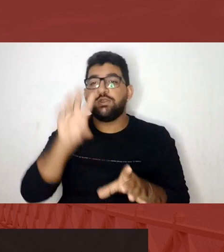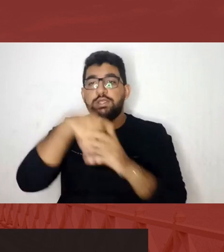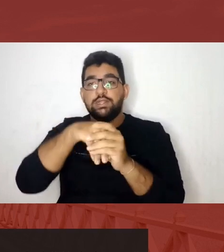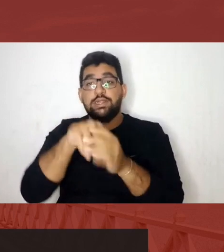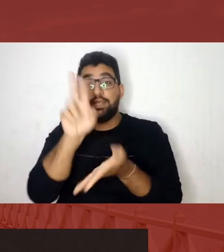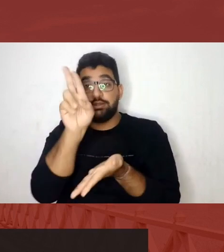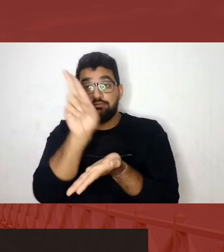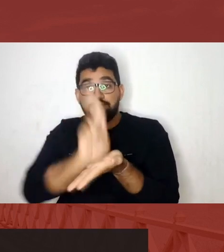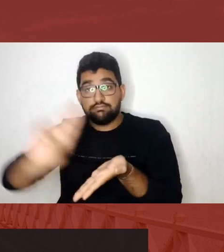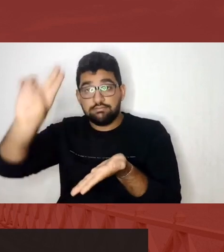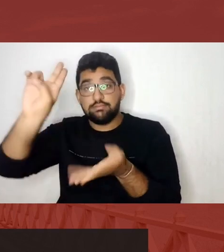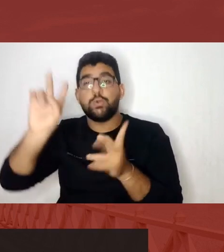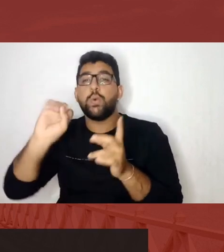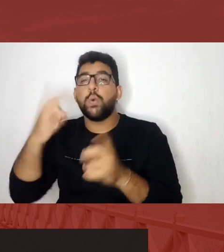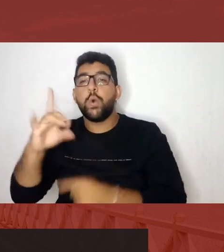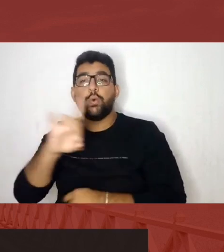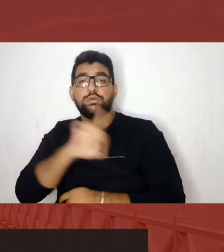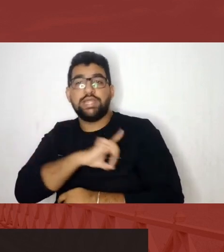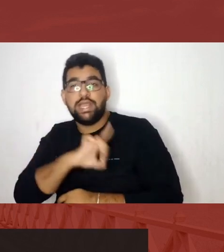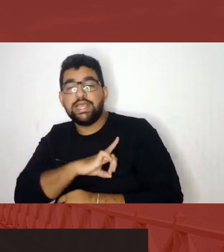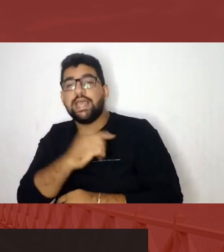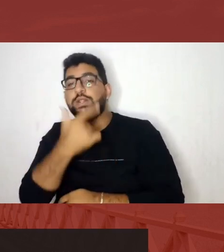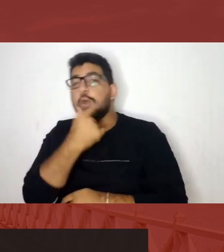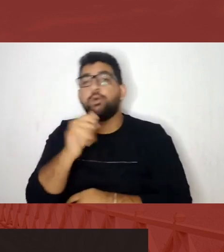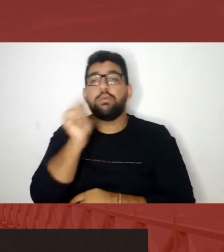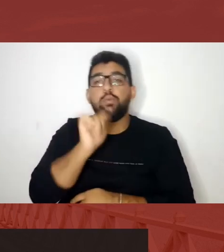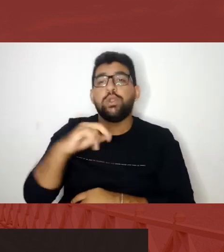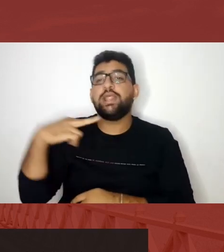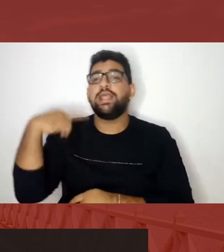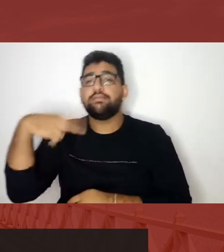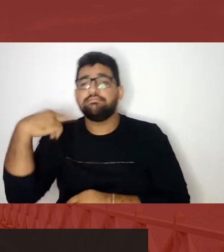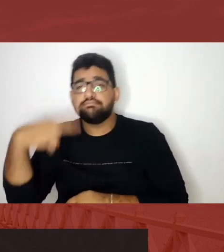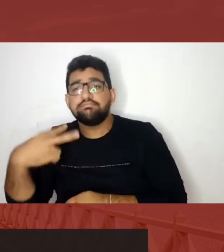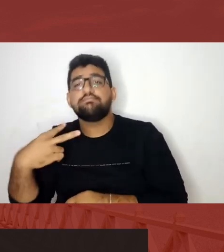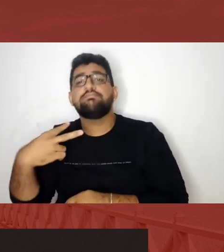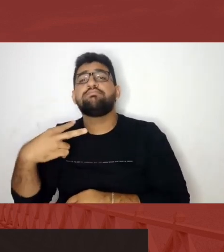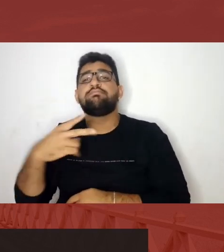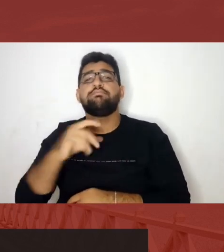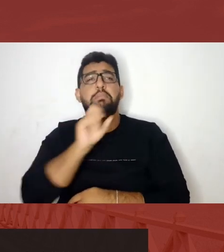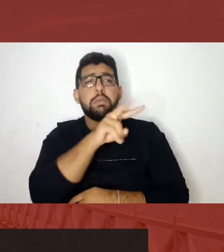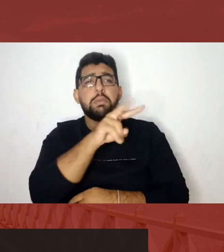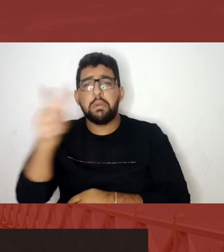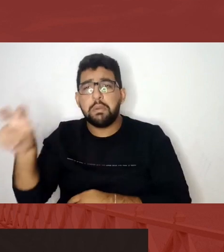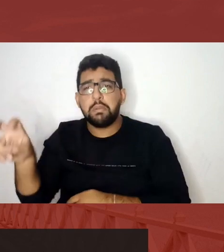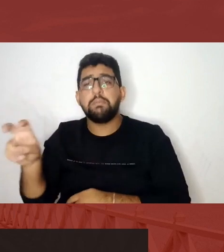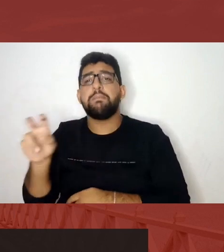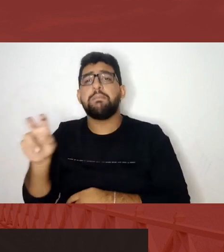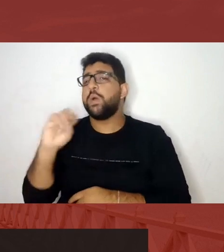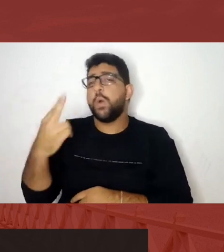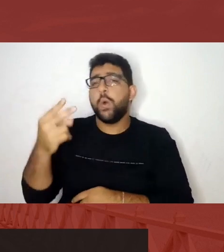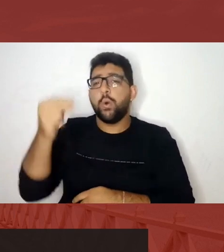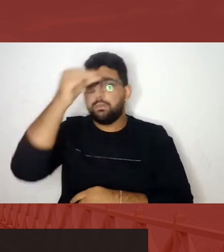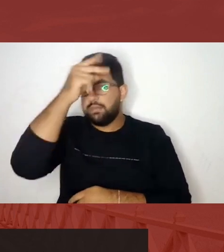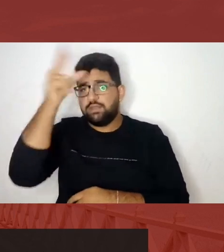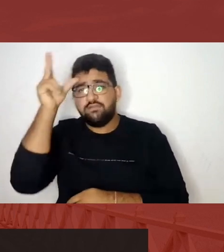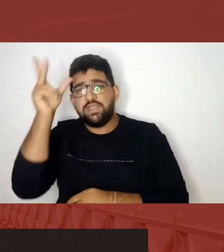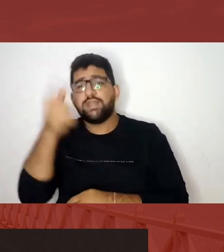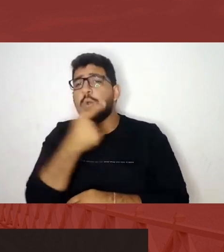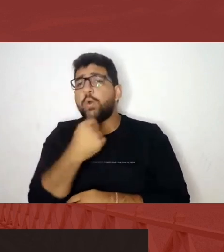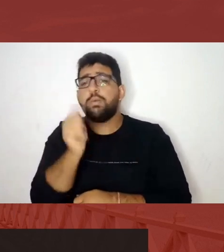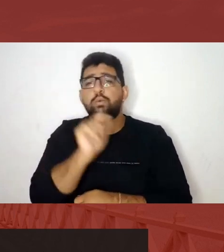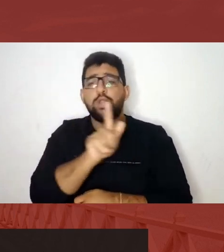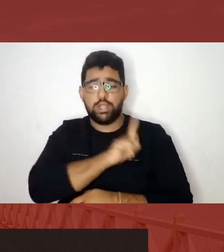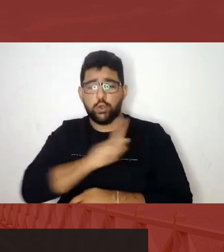como delegadas e delegados, vereadores e vereadoras em grande parte, quiçá uma prefeita ou um prefeito, governador,